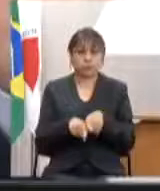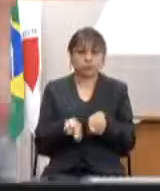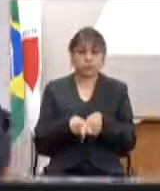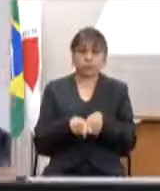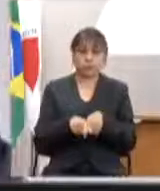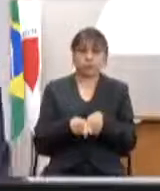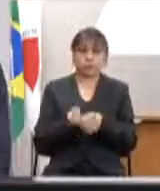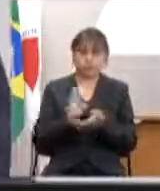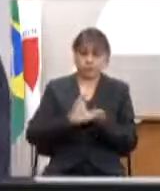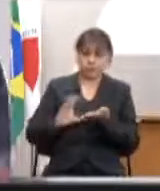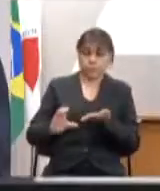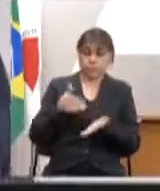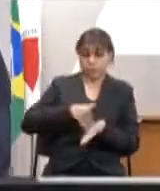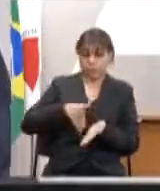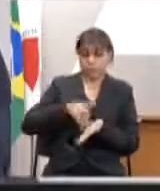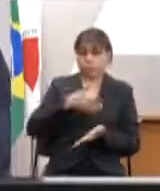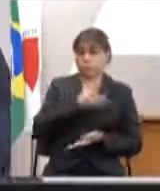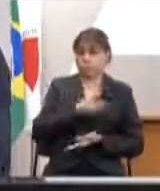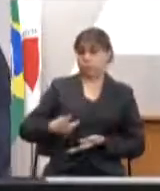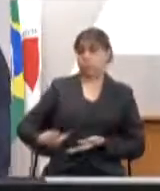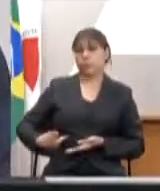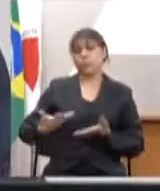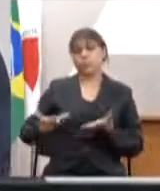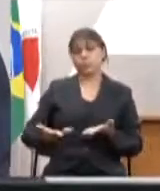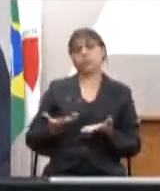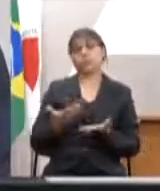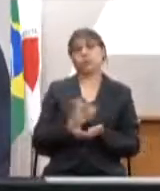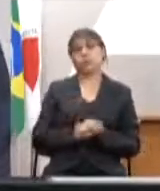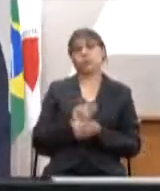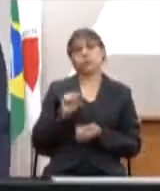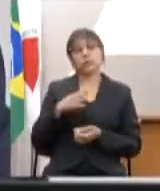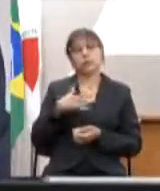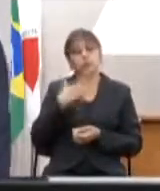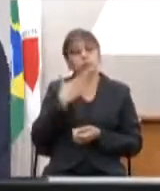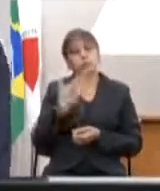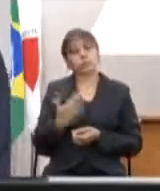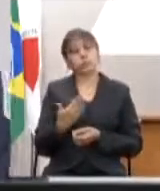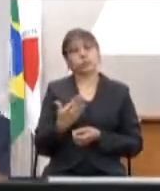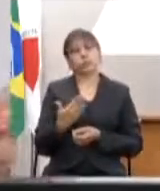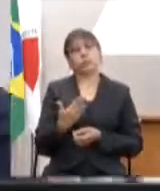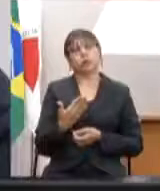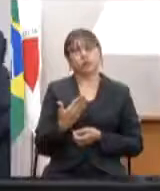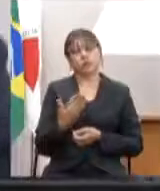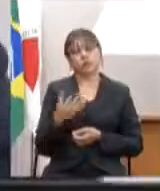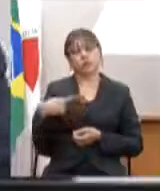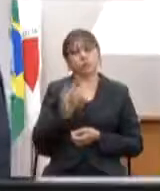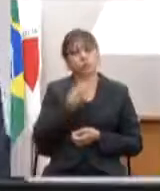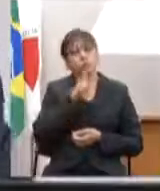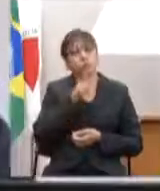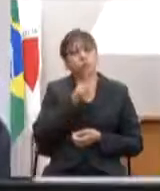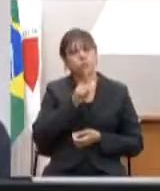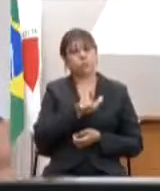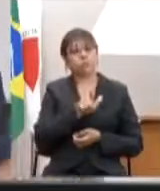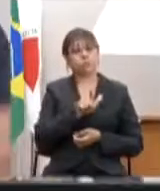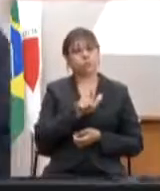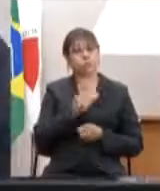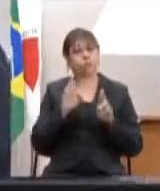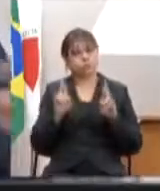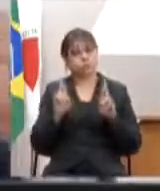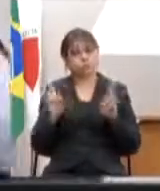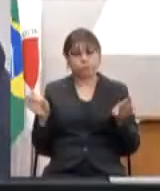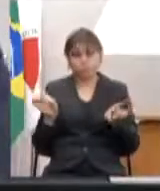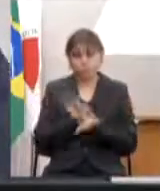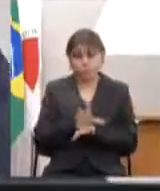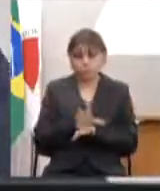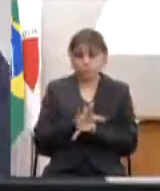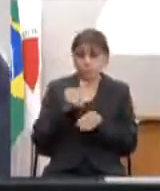secretarias de governo nas secretarias de governo então fica aqui esse meu pedido para que nós possamos acabando aí esse